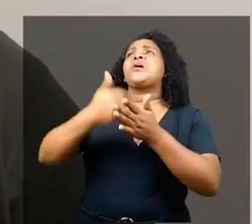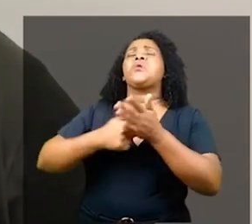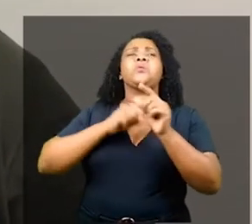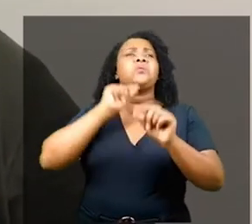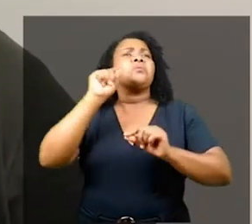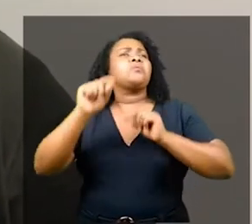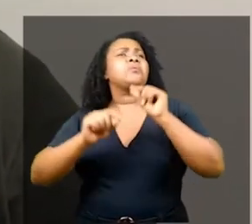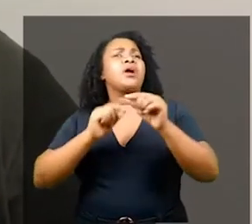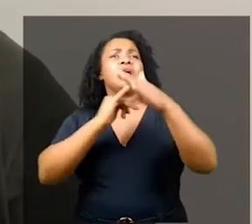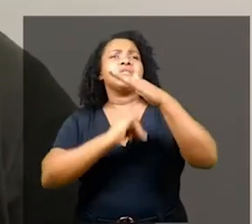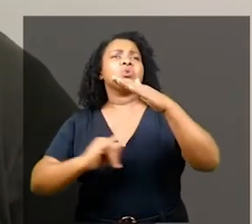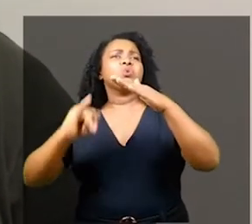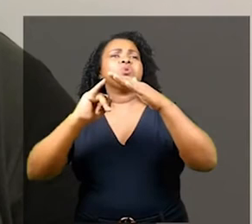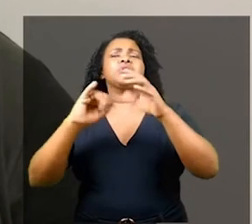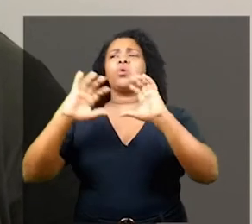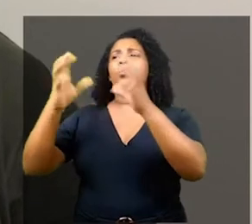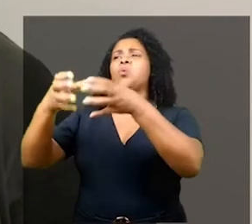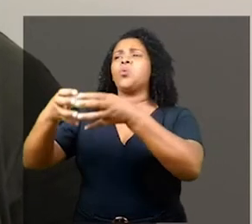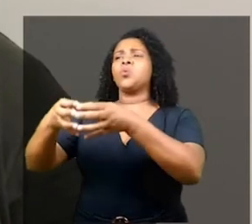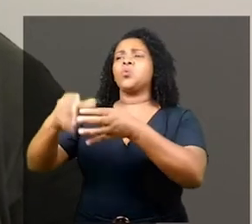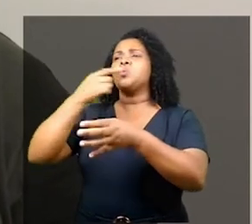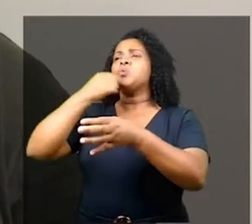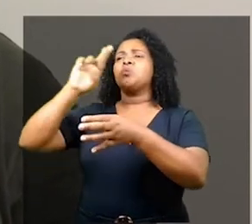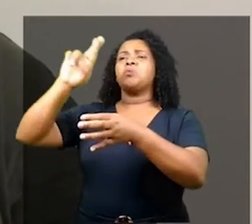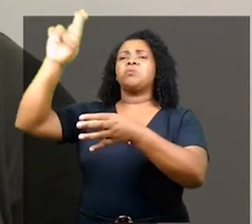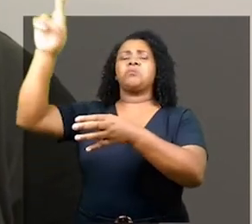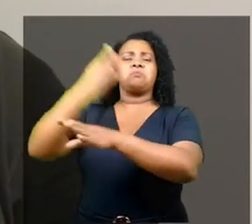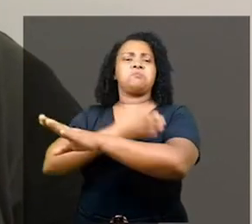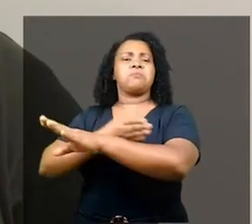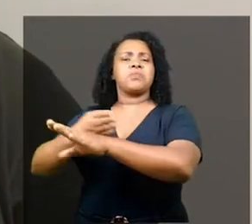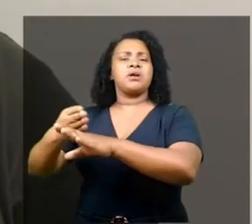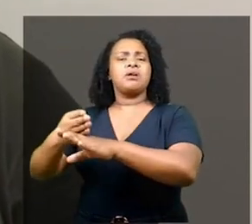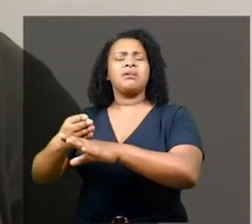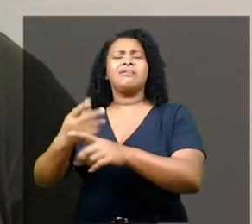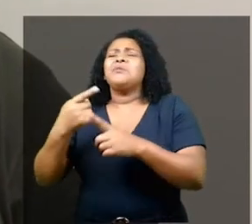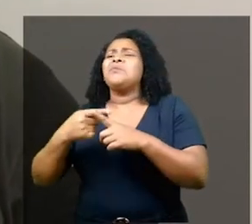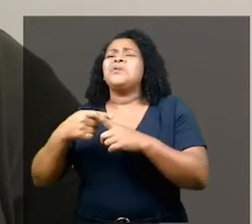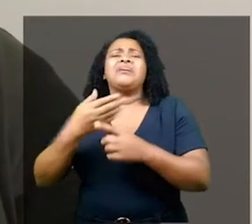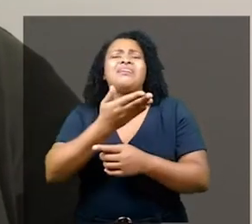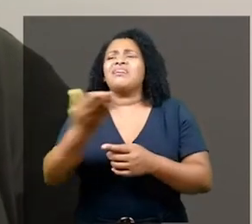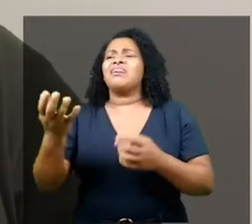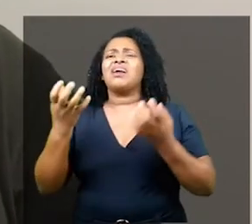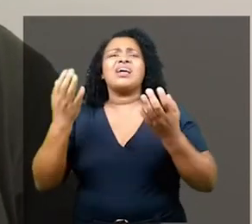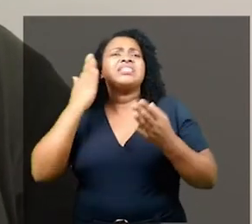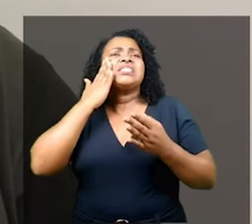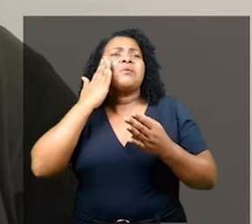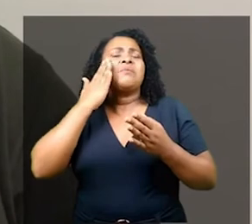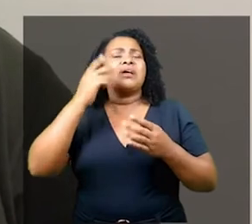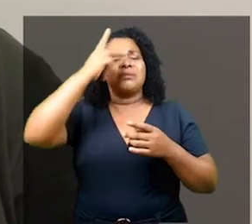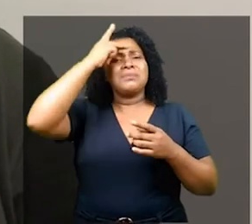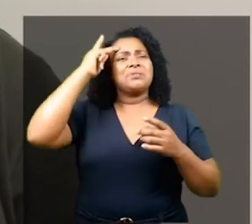necessidade das instituições e dos grupos formados majoritariamente por homens brancos de ouvir